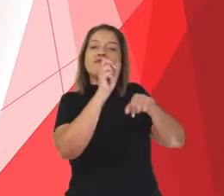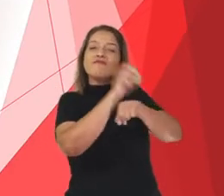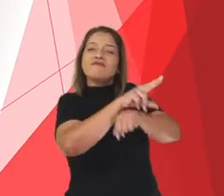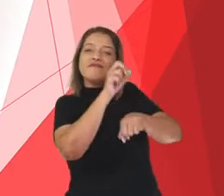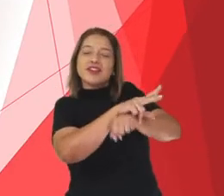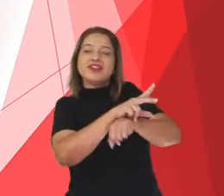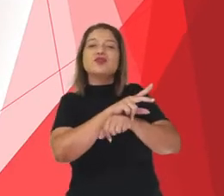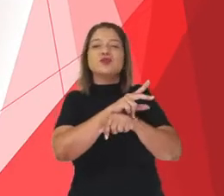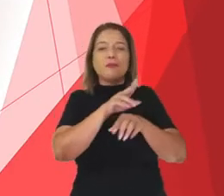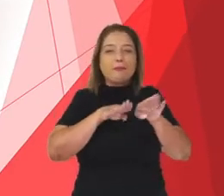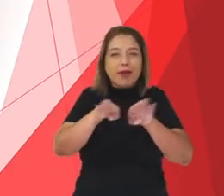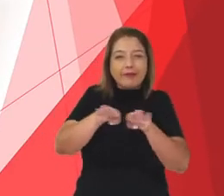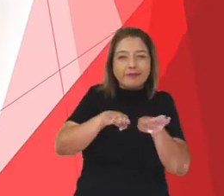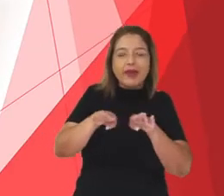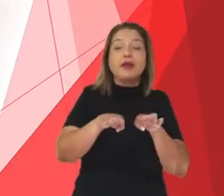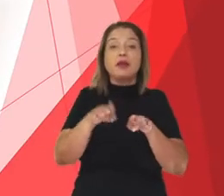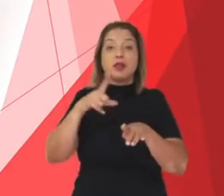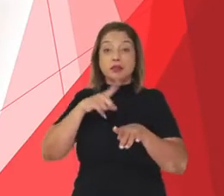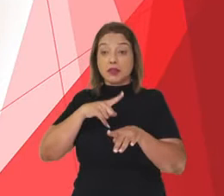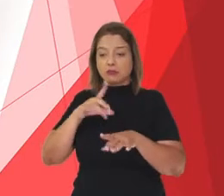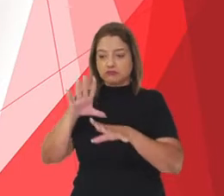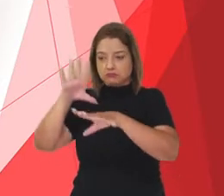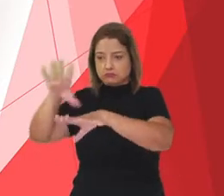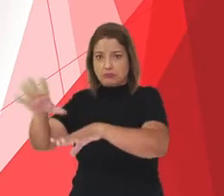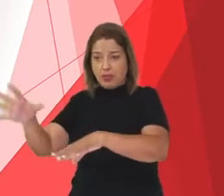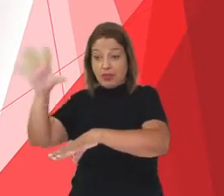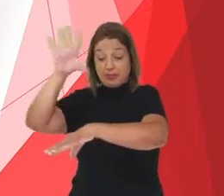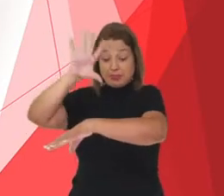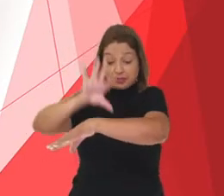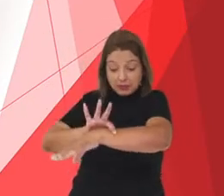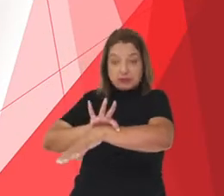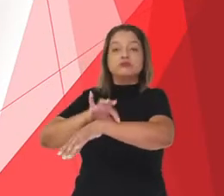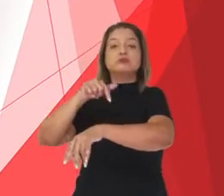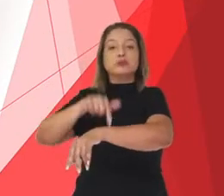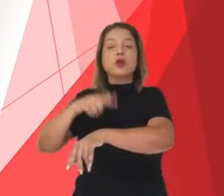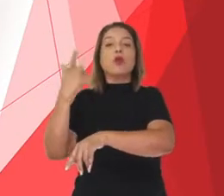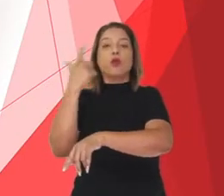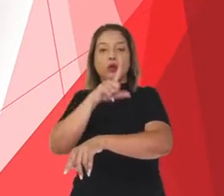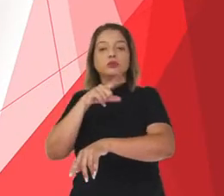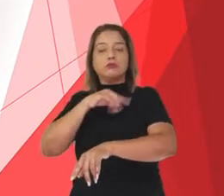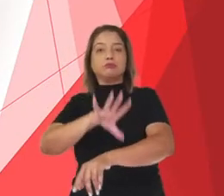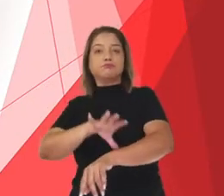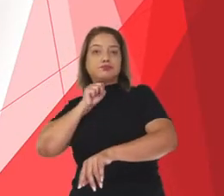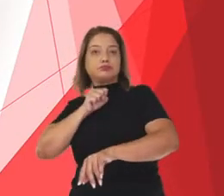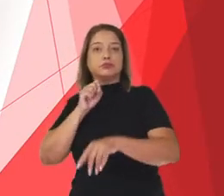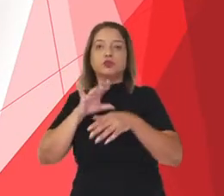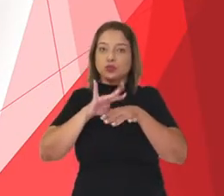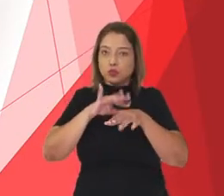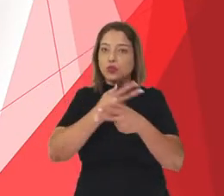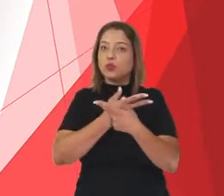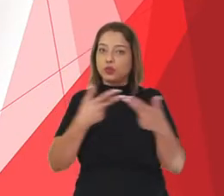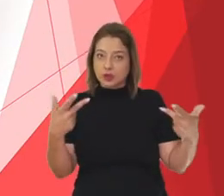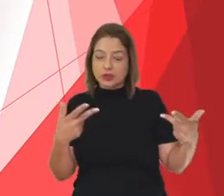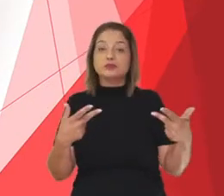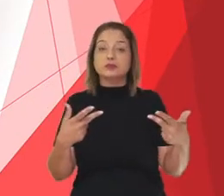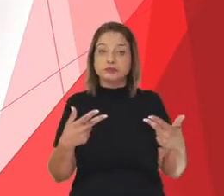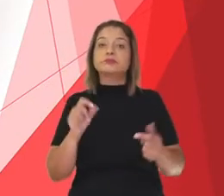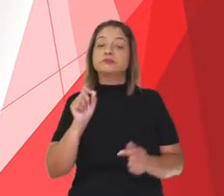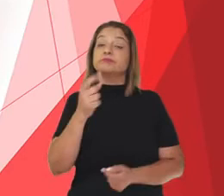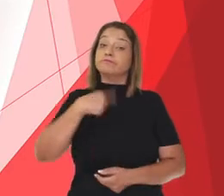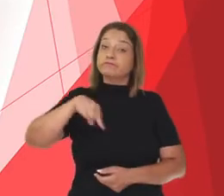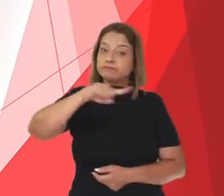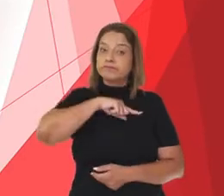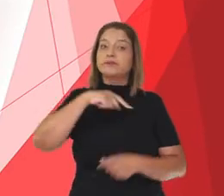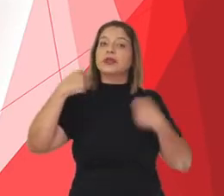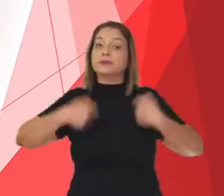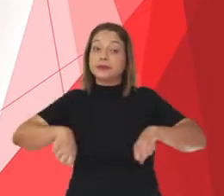que quando entram em contato com o nosso corpo, são capazes de nos deixar doentes. E é por isso que a